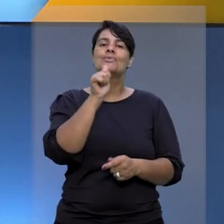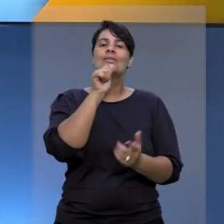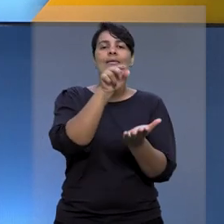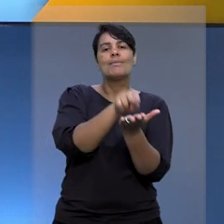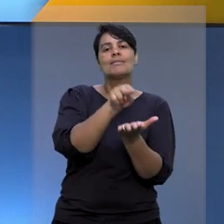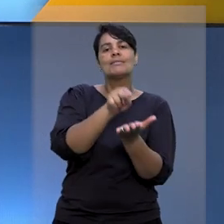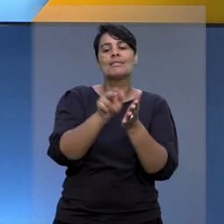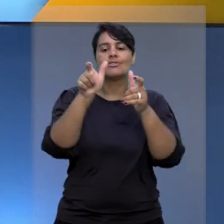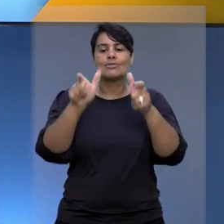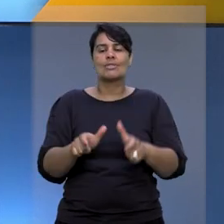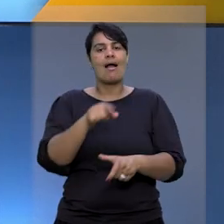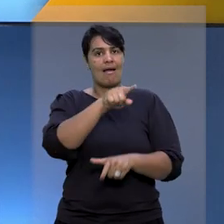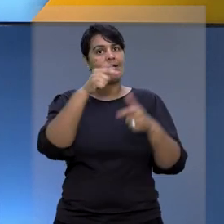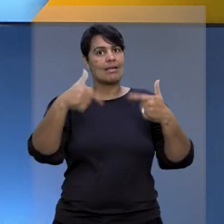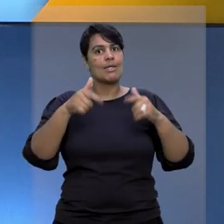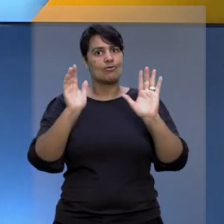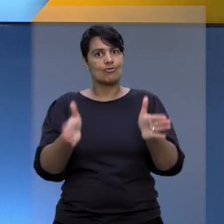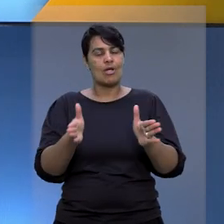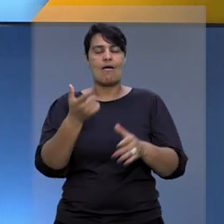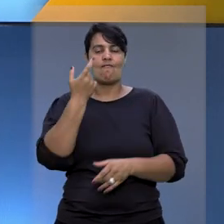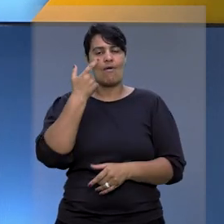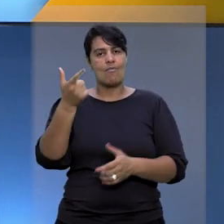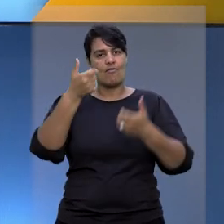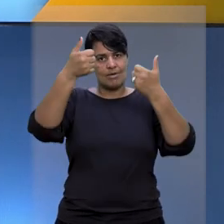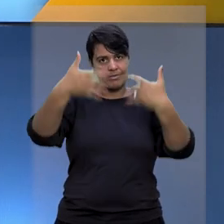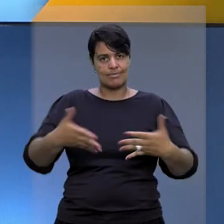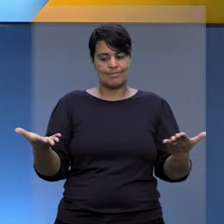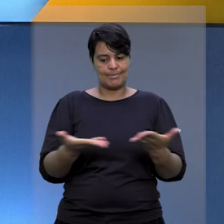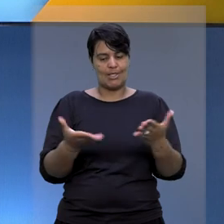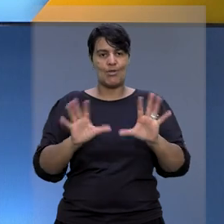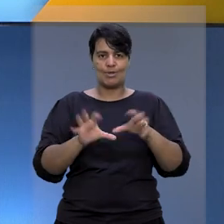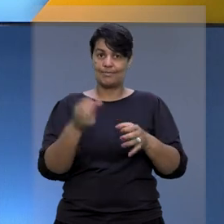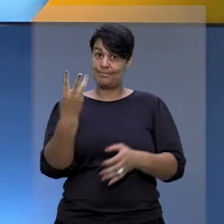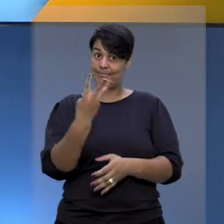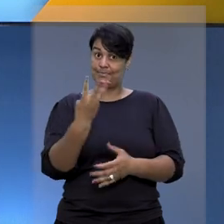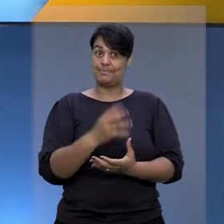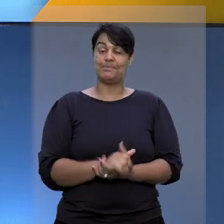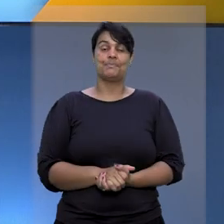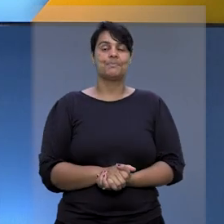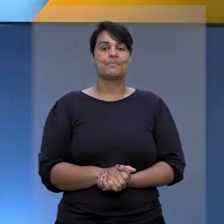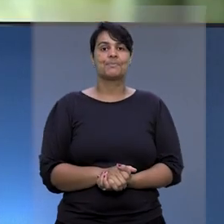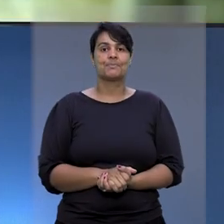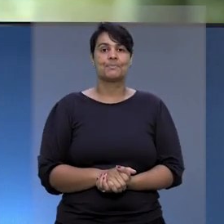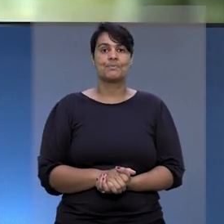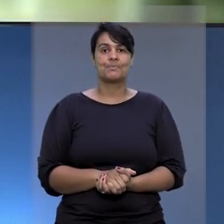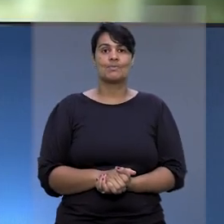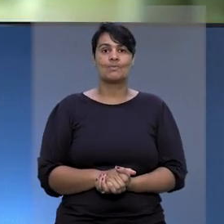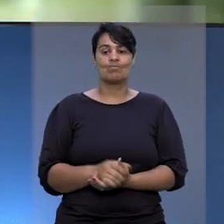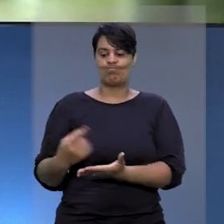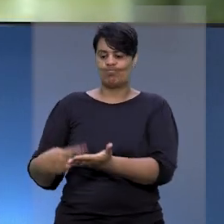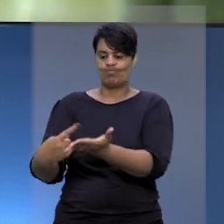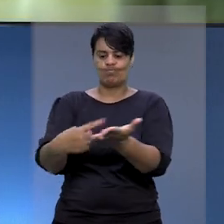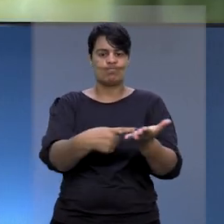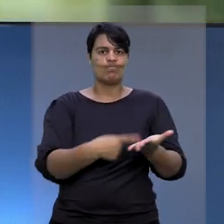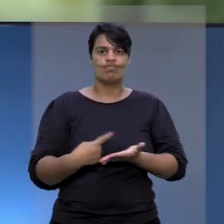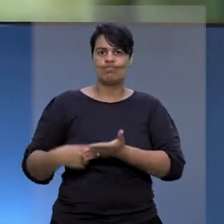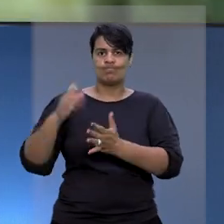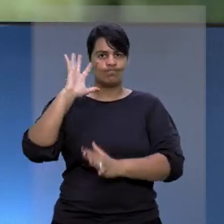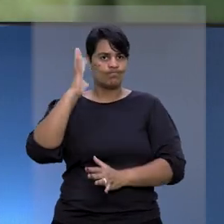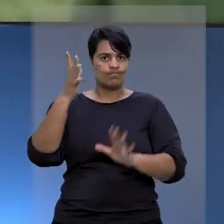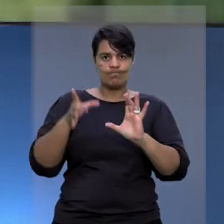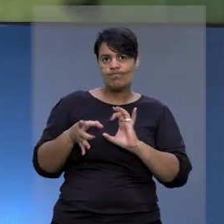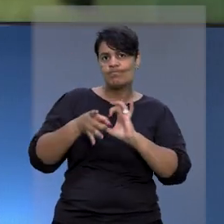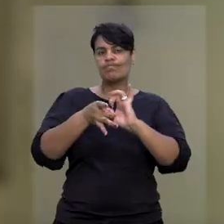trabalhou. A repórter Jéssica Castro explica a decisão da terceira turma. Por unanimidade, o